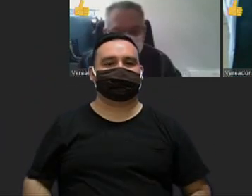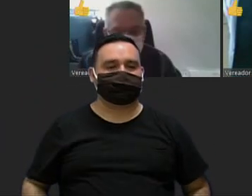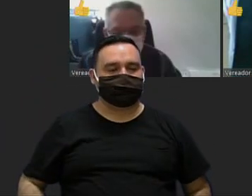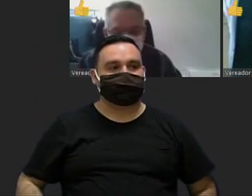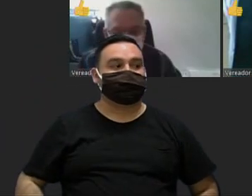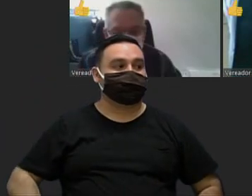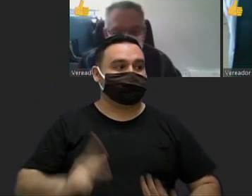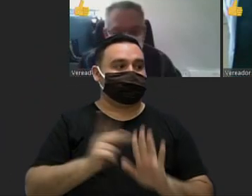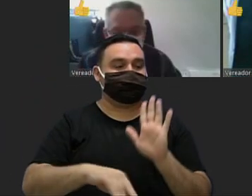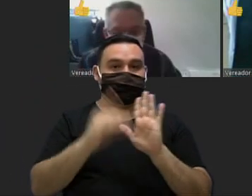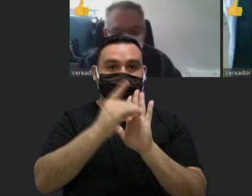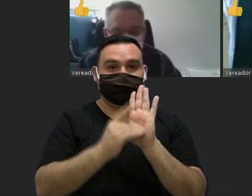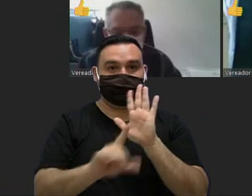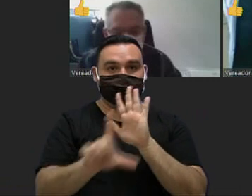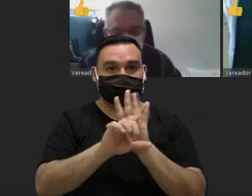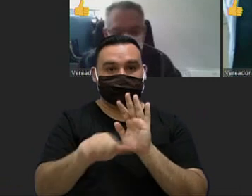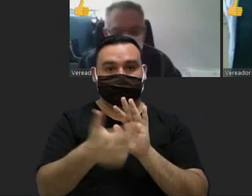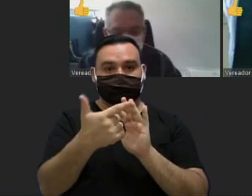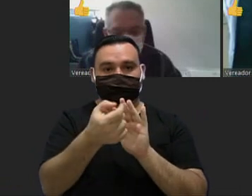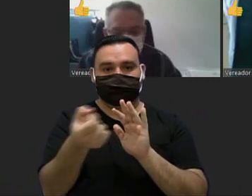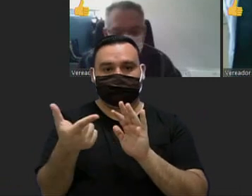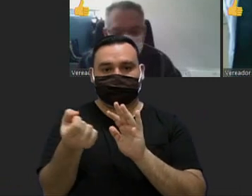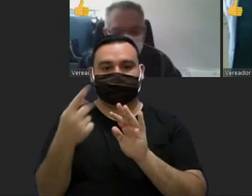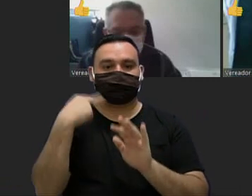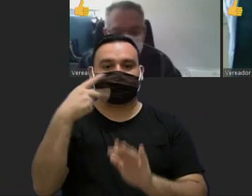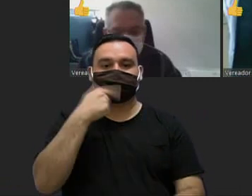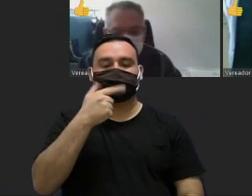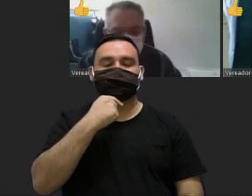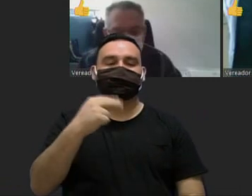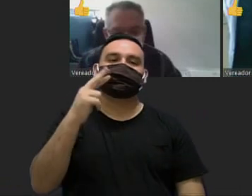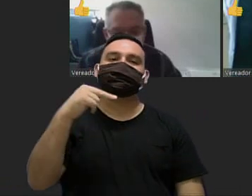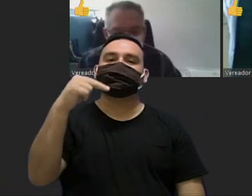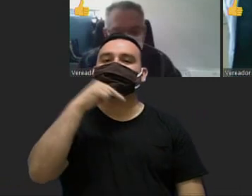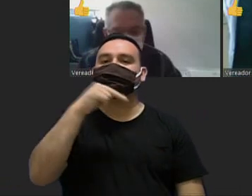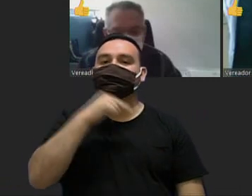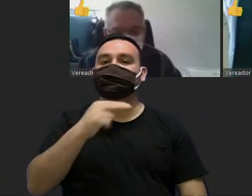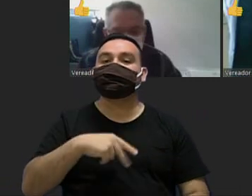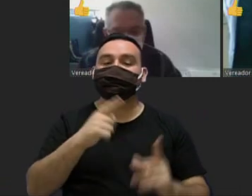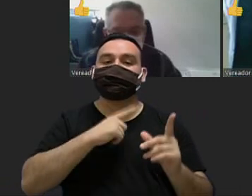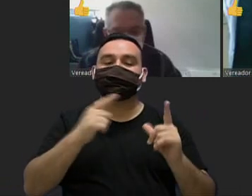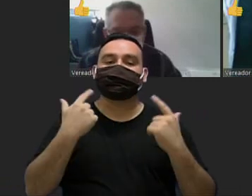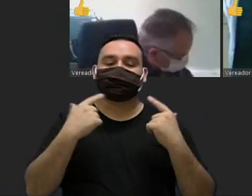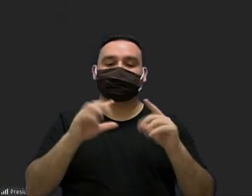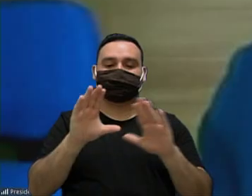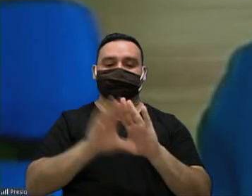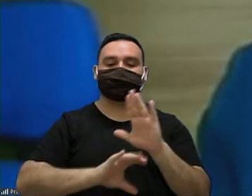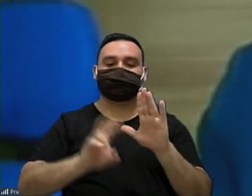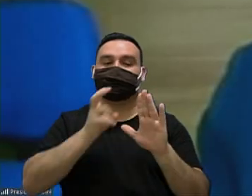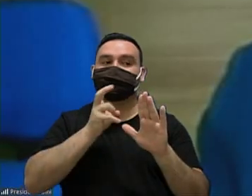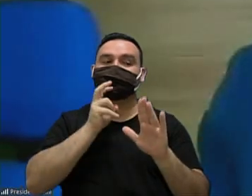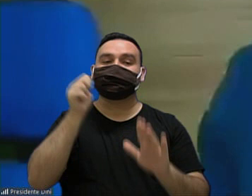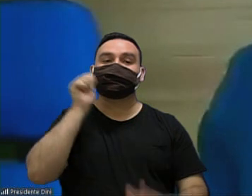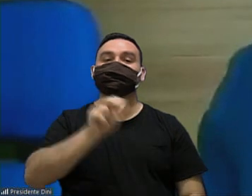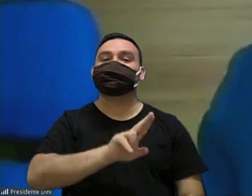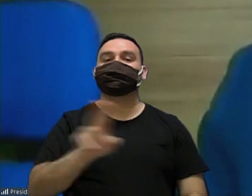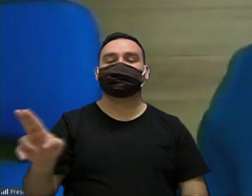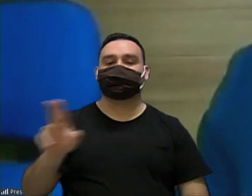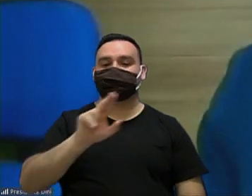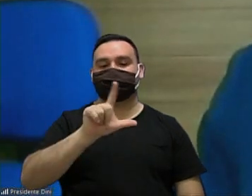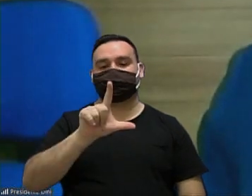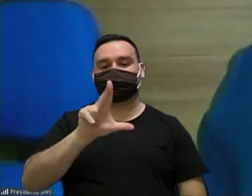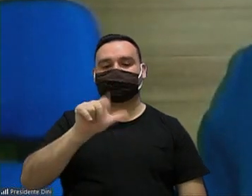projeto de decreto legislativo número 2 2020 do vereador Anselmo Rolim Neto concede a senhora